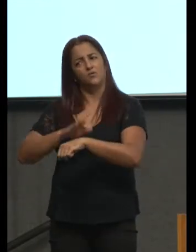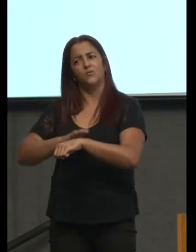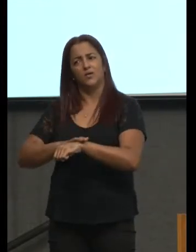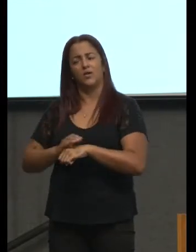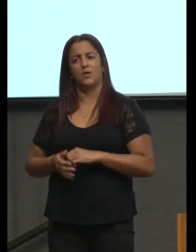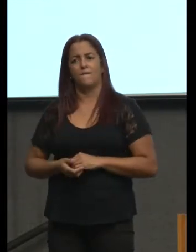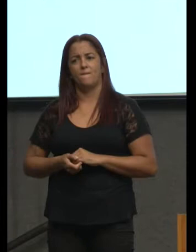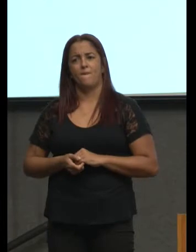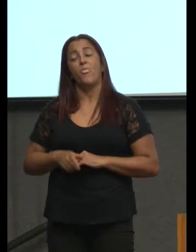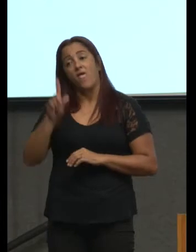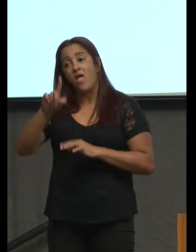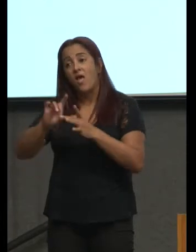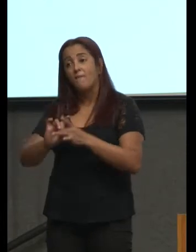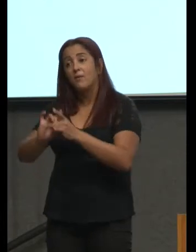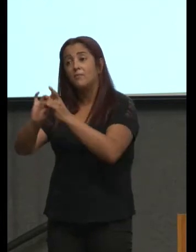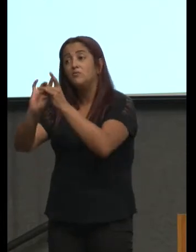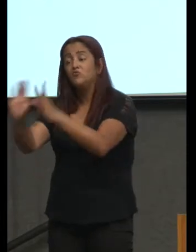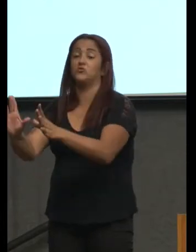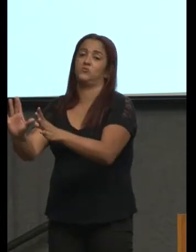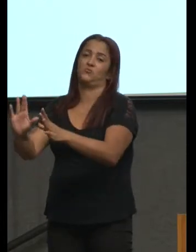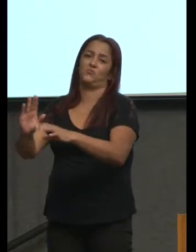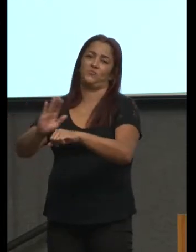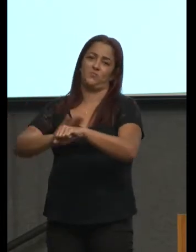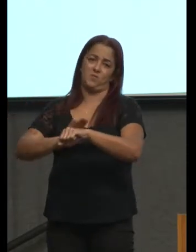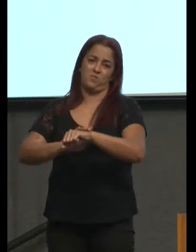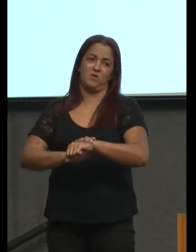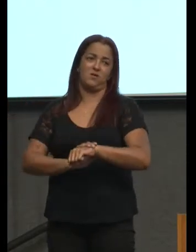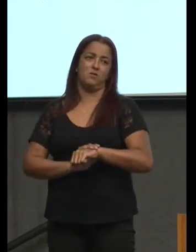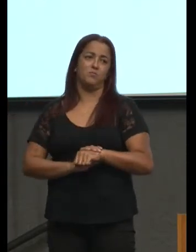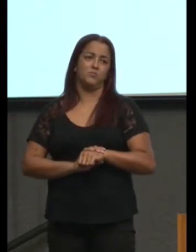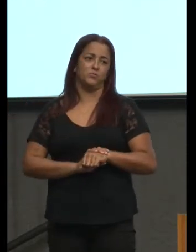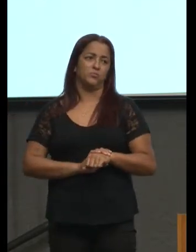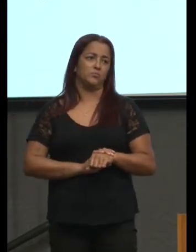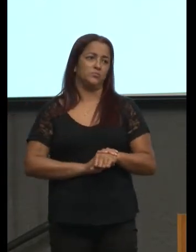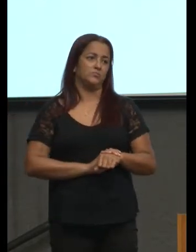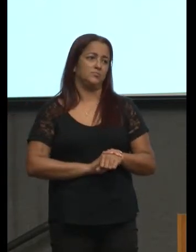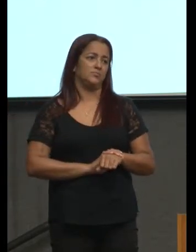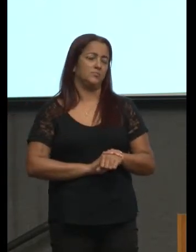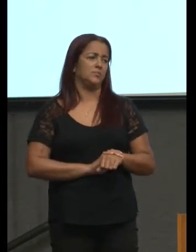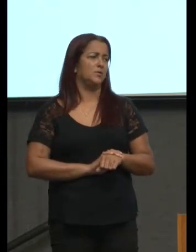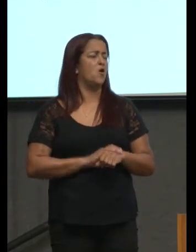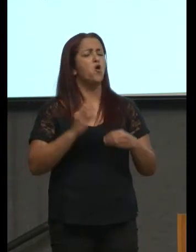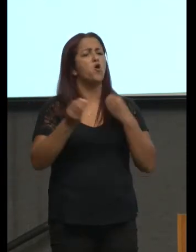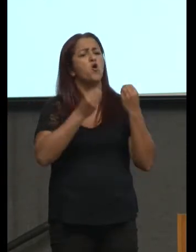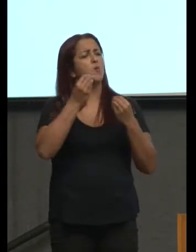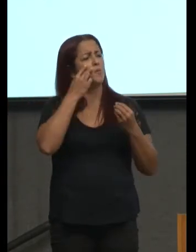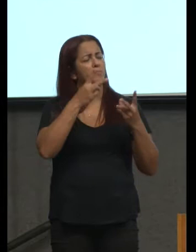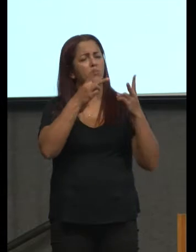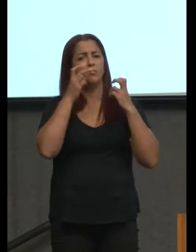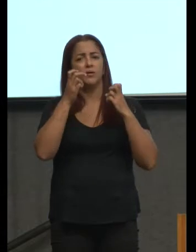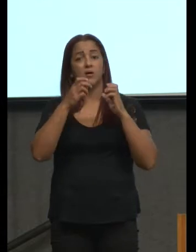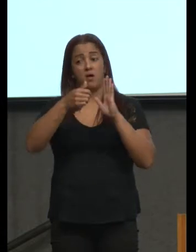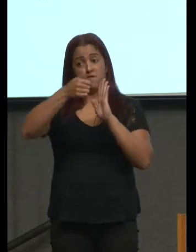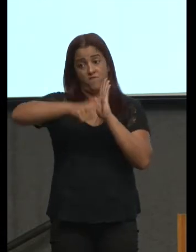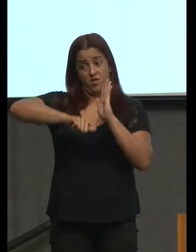é permitido pelo tempo então como ver avaliação e o planejamento como